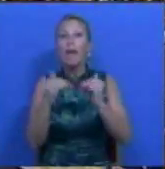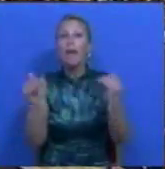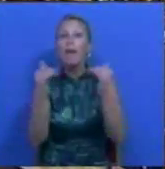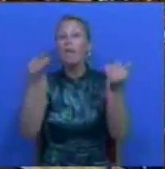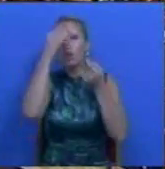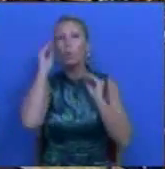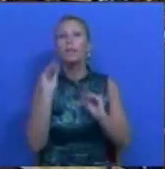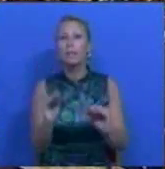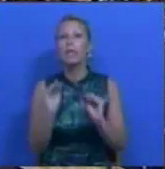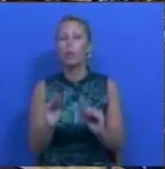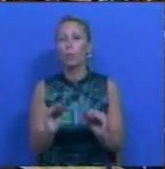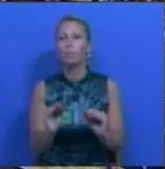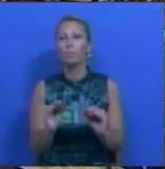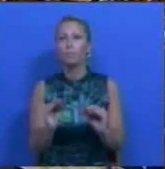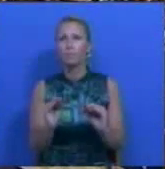para...